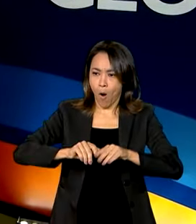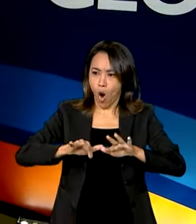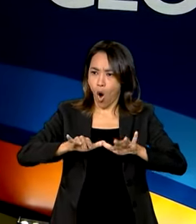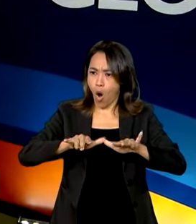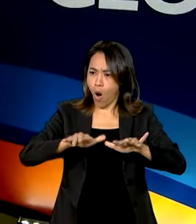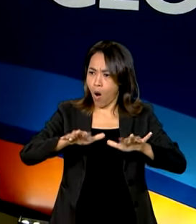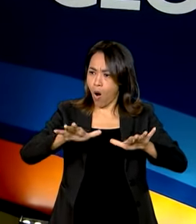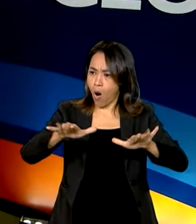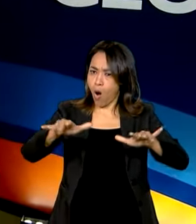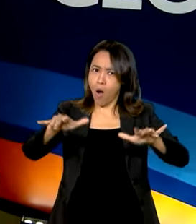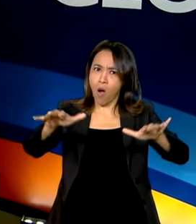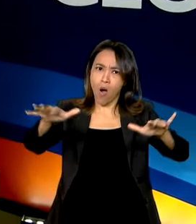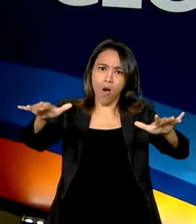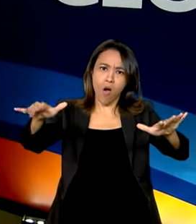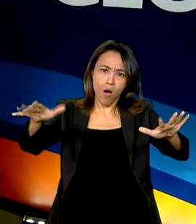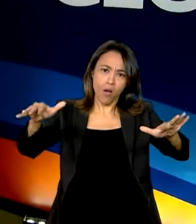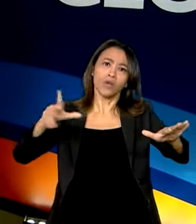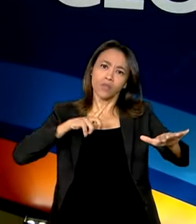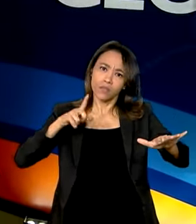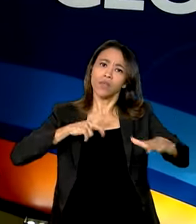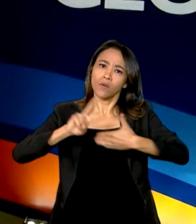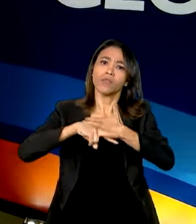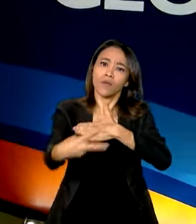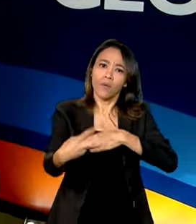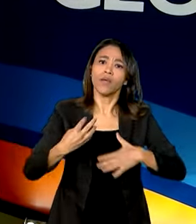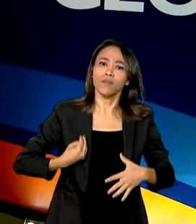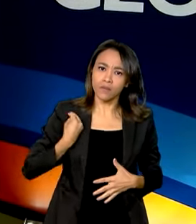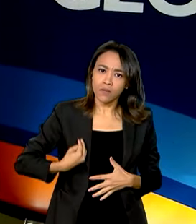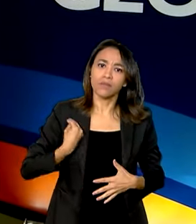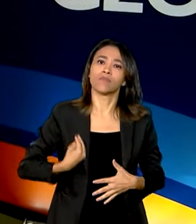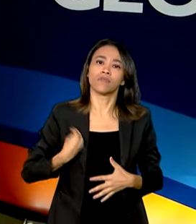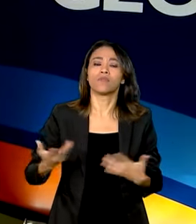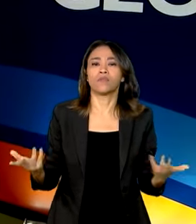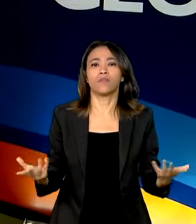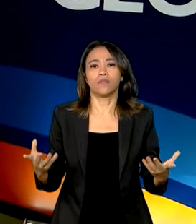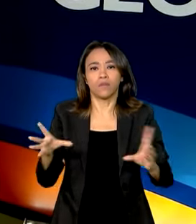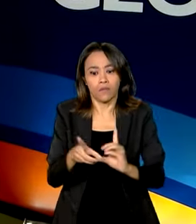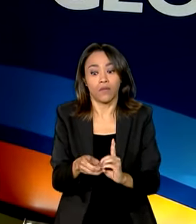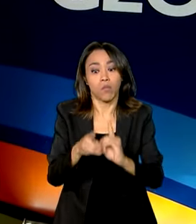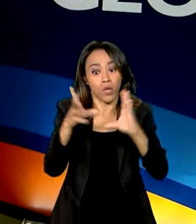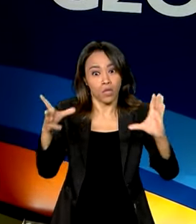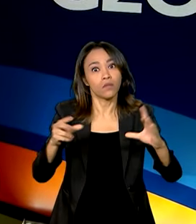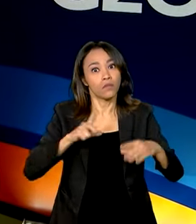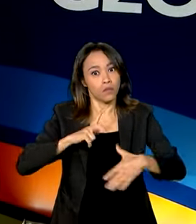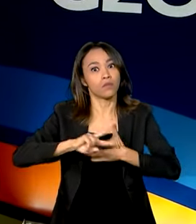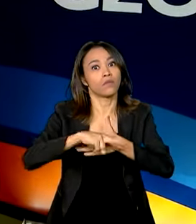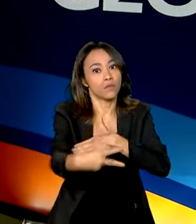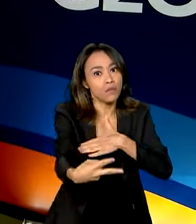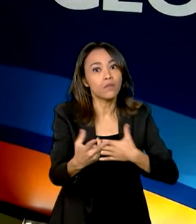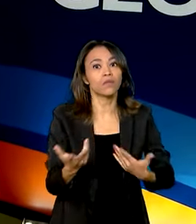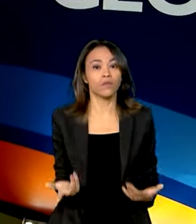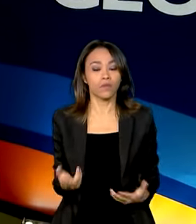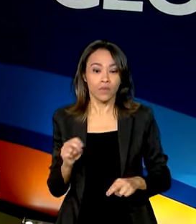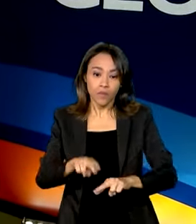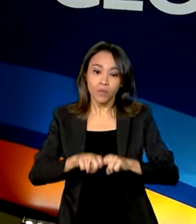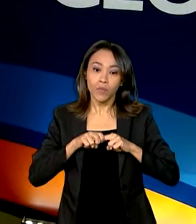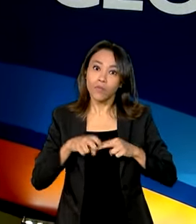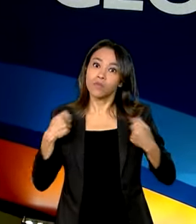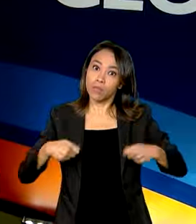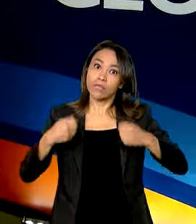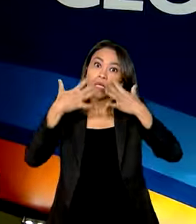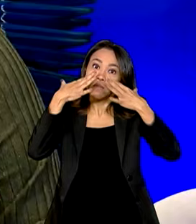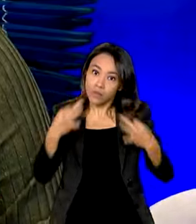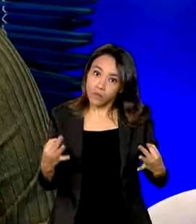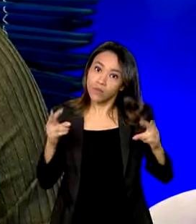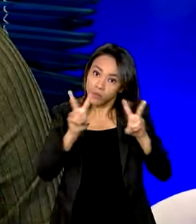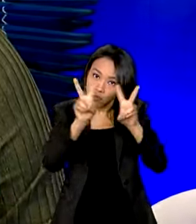na vida institucional, na democracia, enfim. E por isso que a precisa prestar um pouco mais de atenção